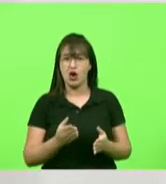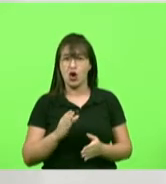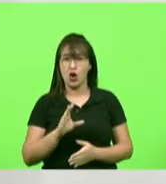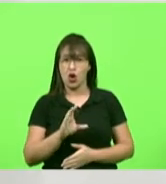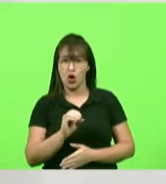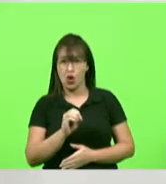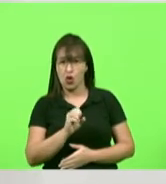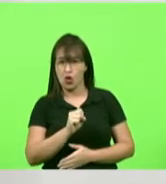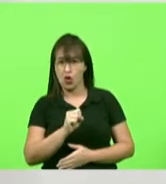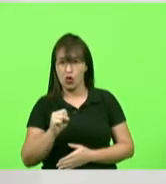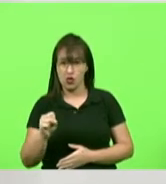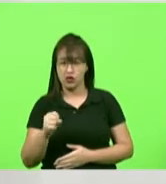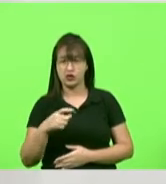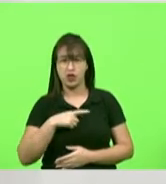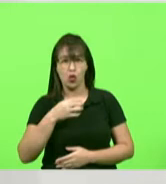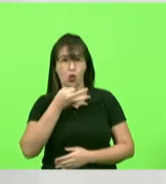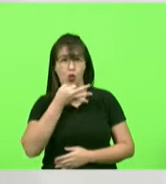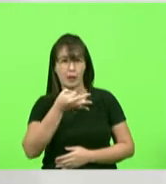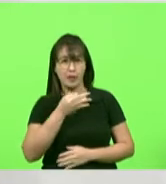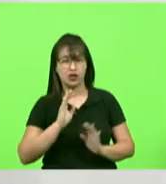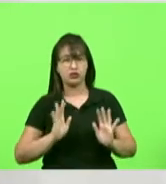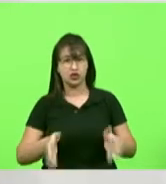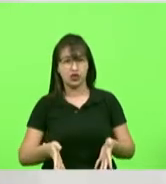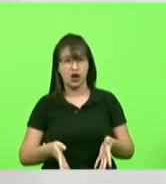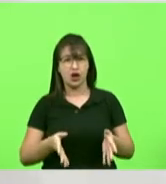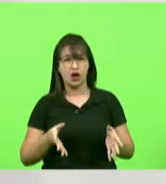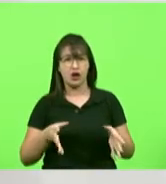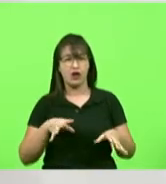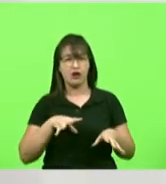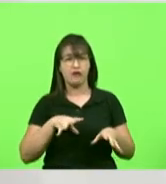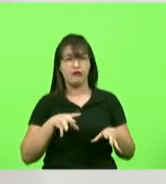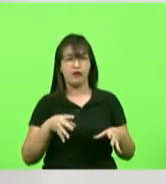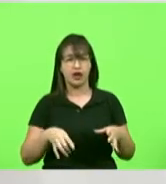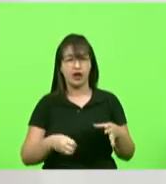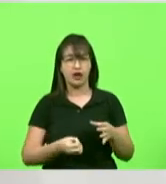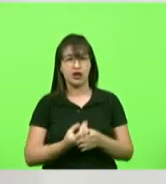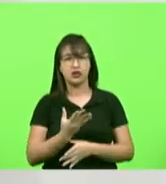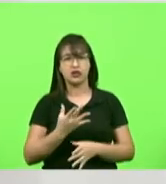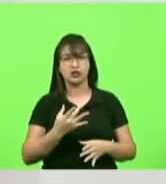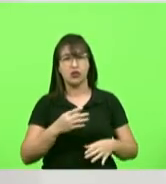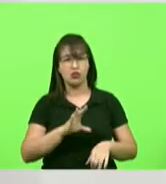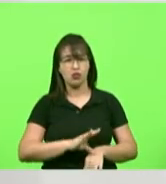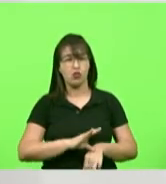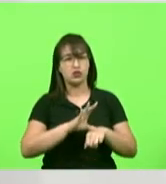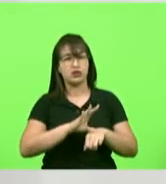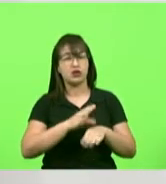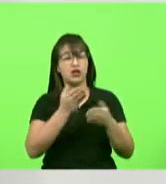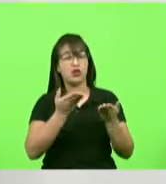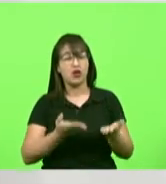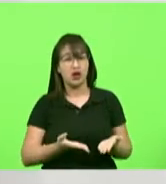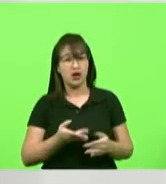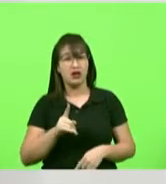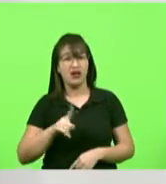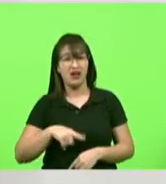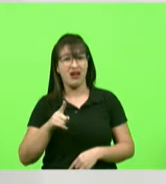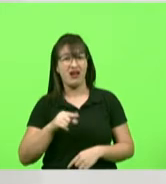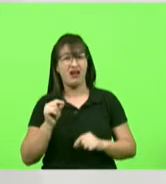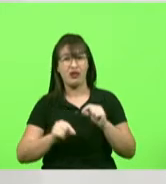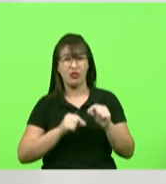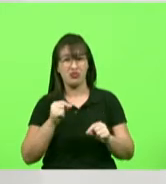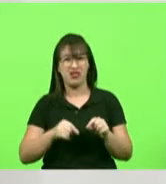muito clara a minha opinião sobre formação de conselhos os conselhos para mim não passa de um artifício